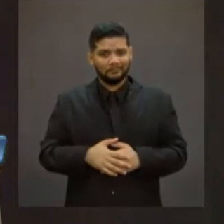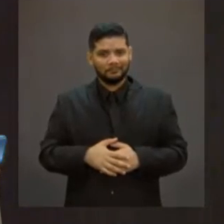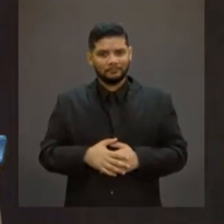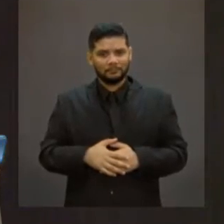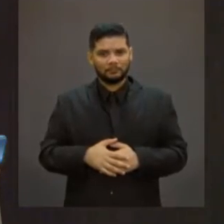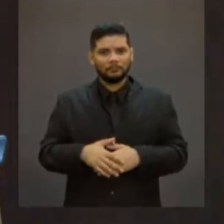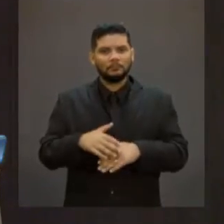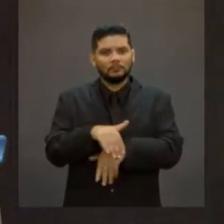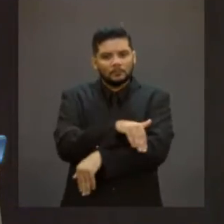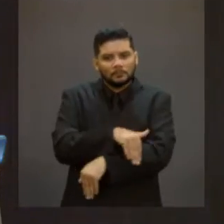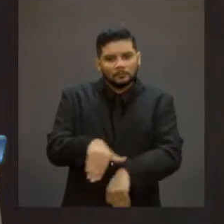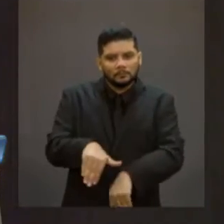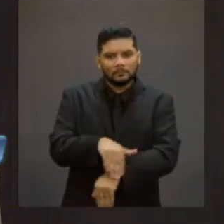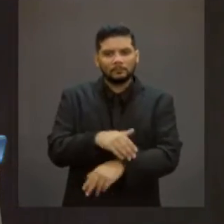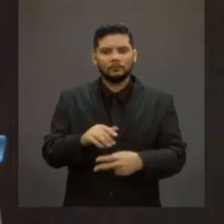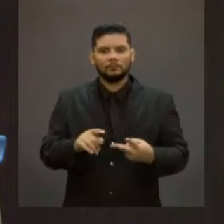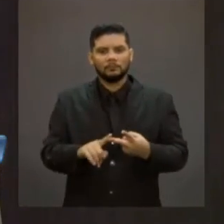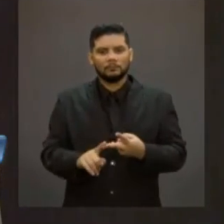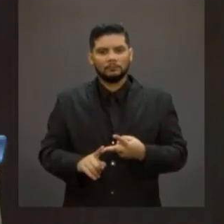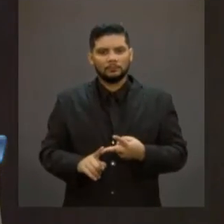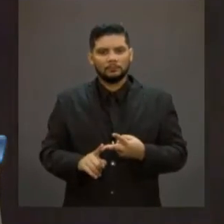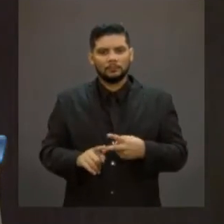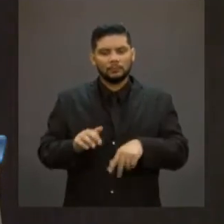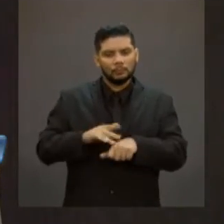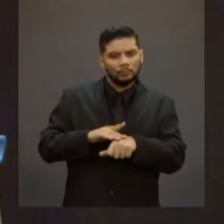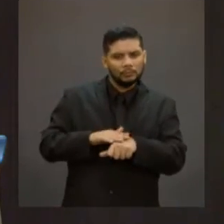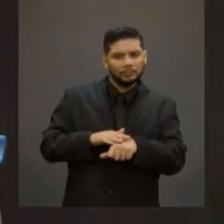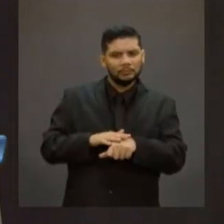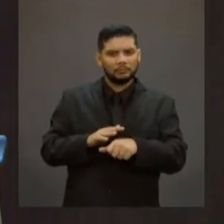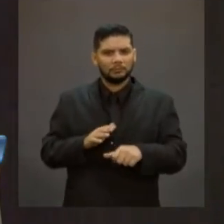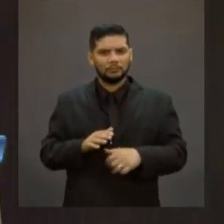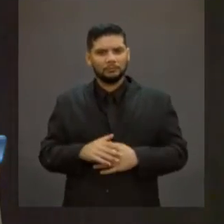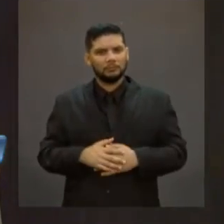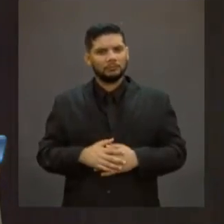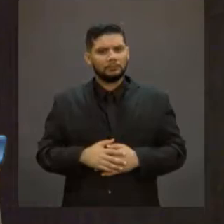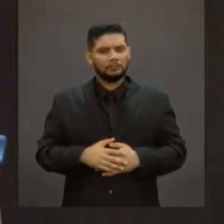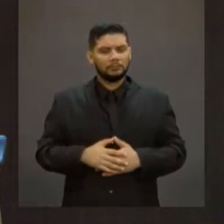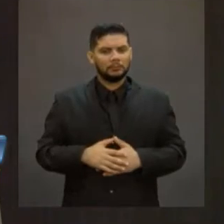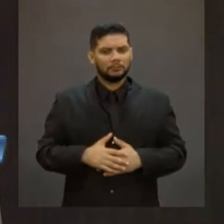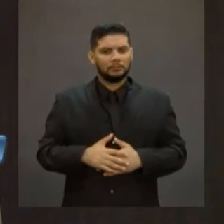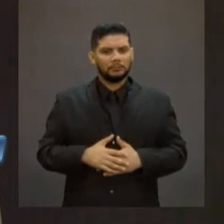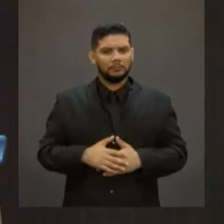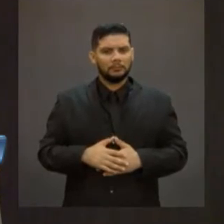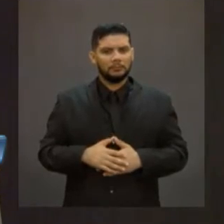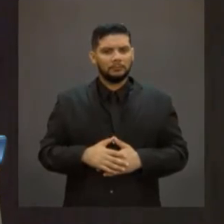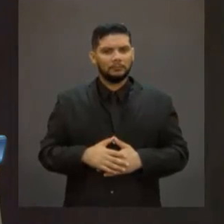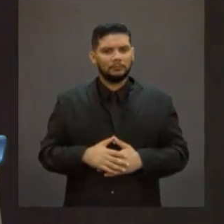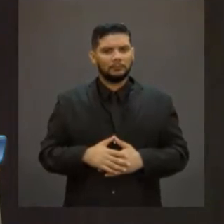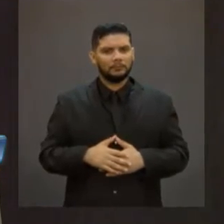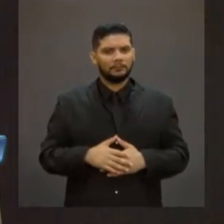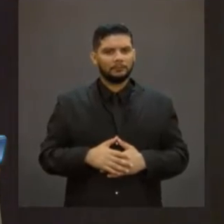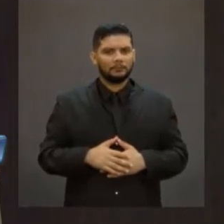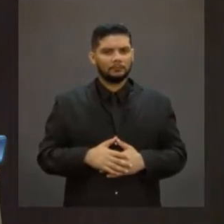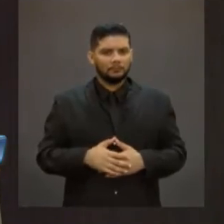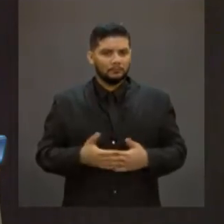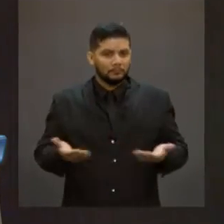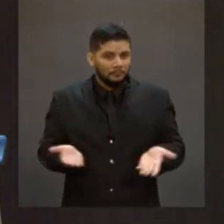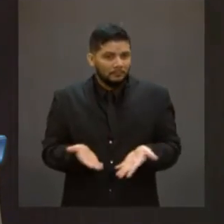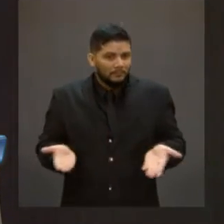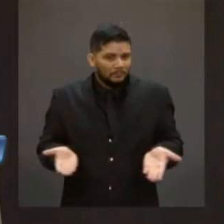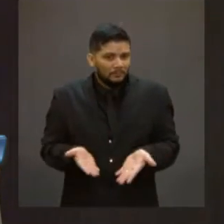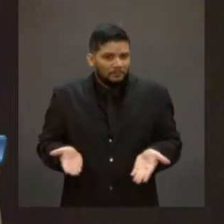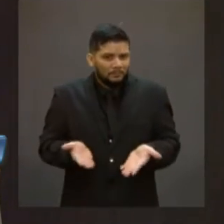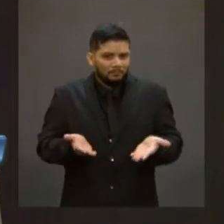por exemplo, são esses em especial de invalidez e de doença. E agora você,